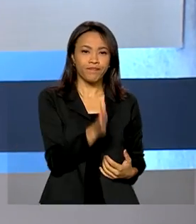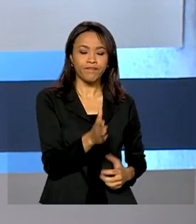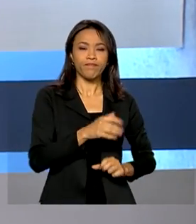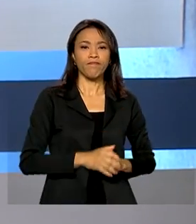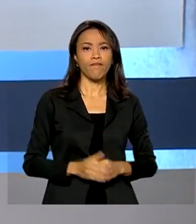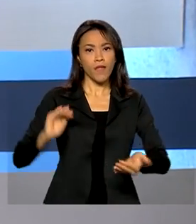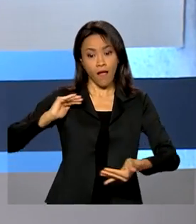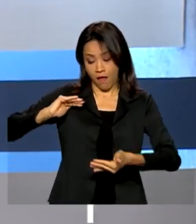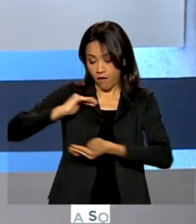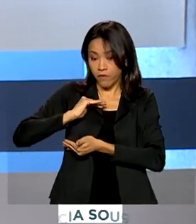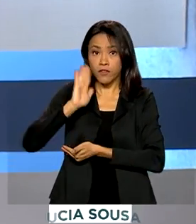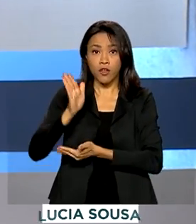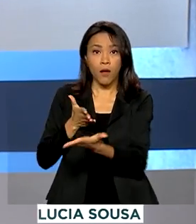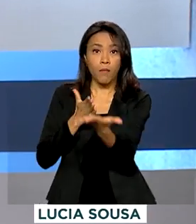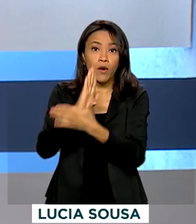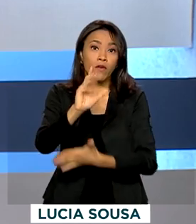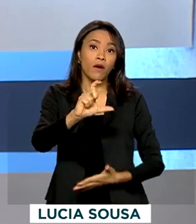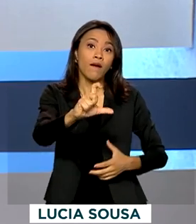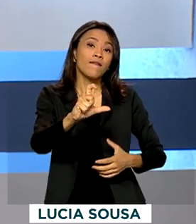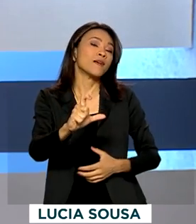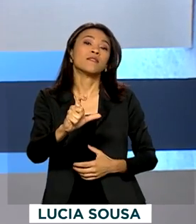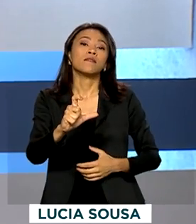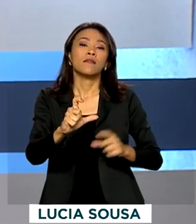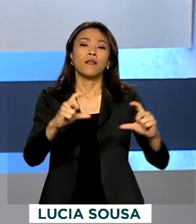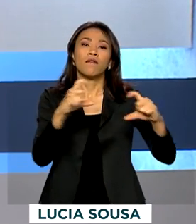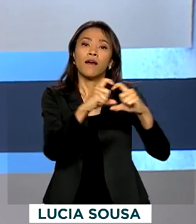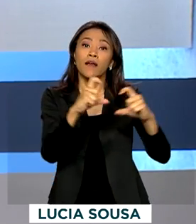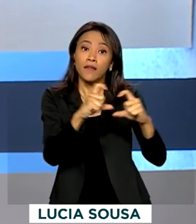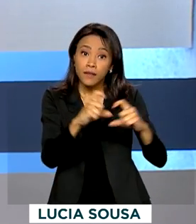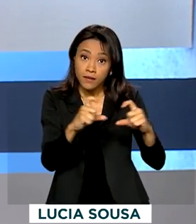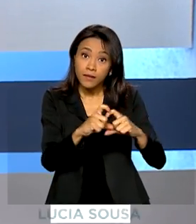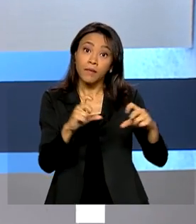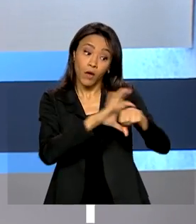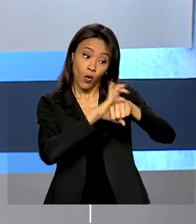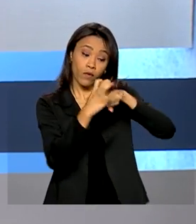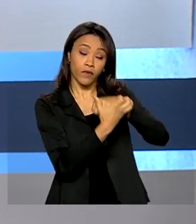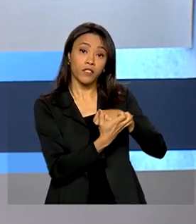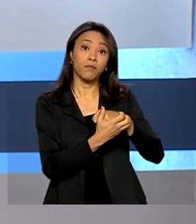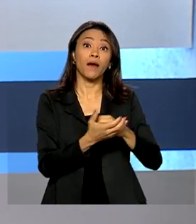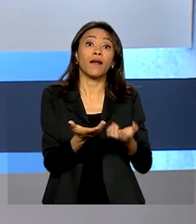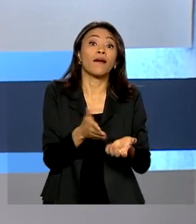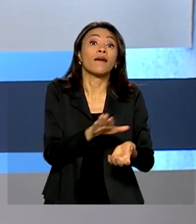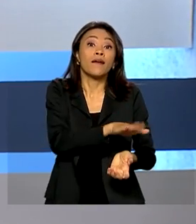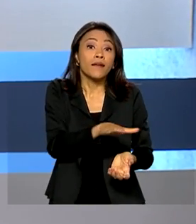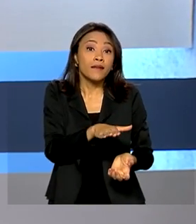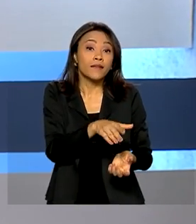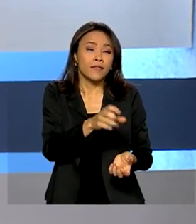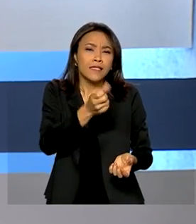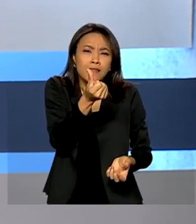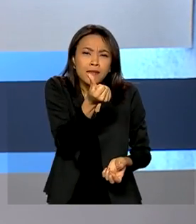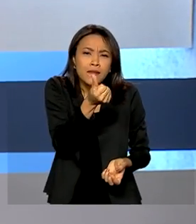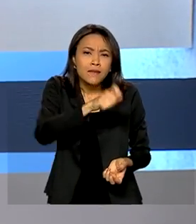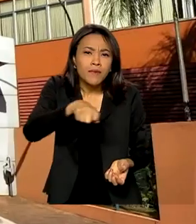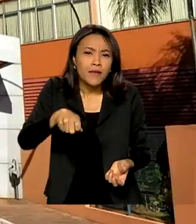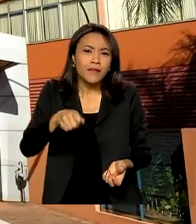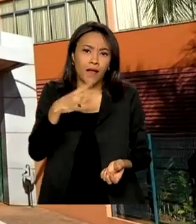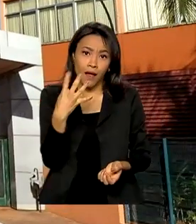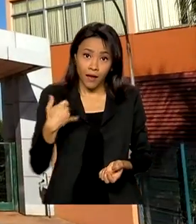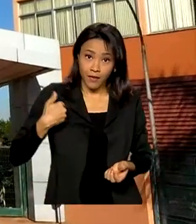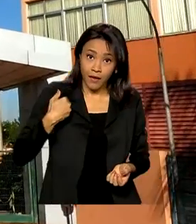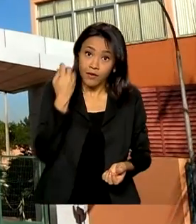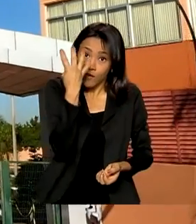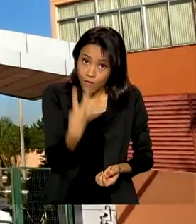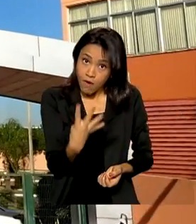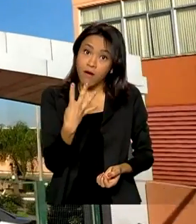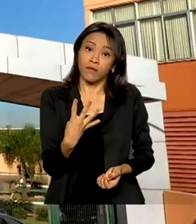Anvisa aprovou a vacina da Pfizer contra a Covid-19 para crianças entre 6 meses e 4 anos de idade. Segundo a